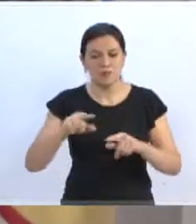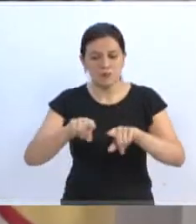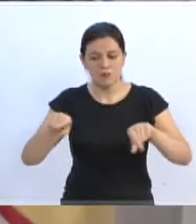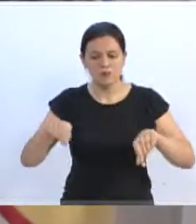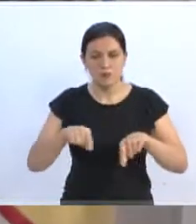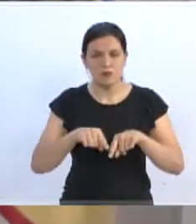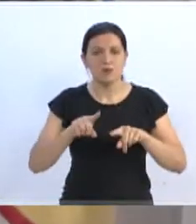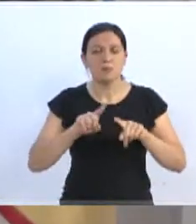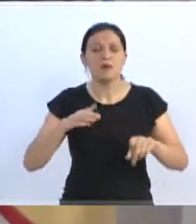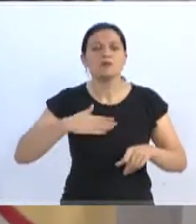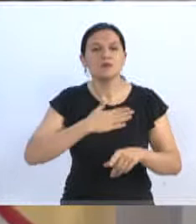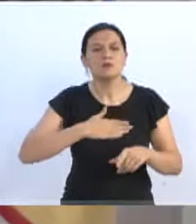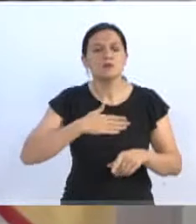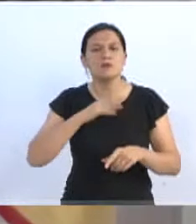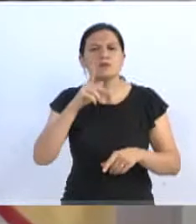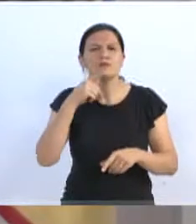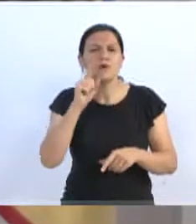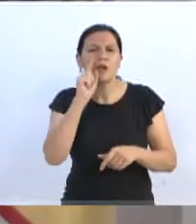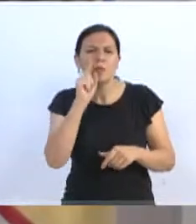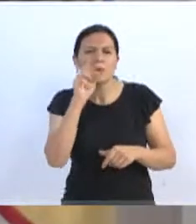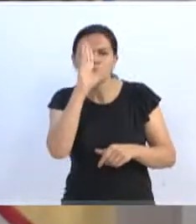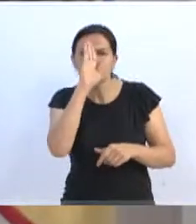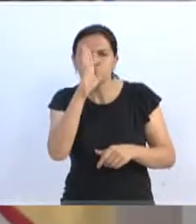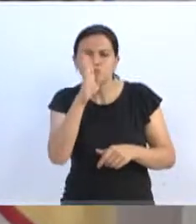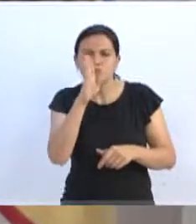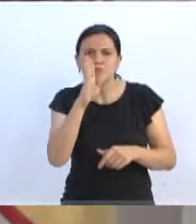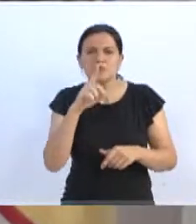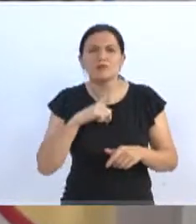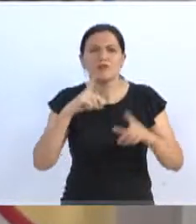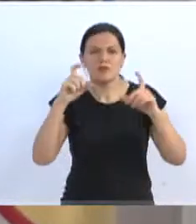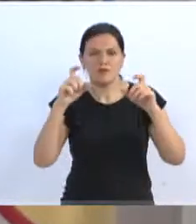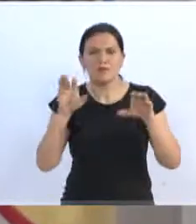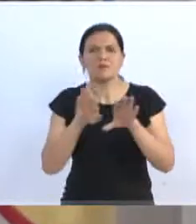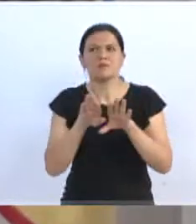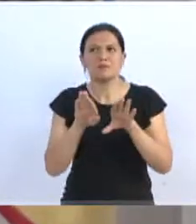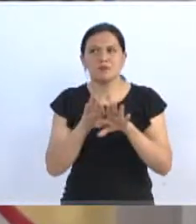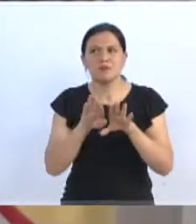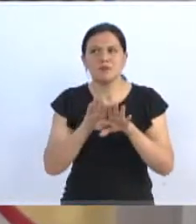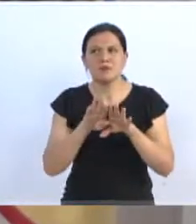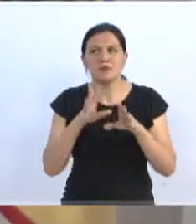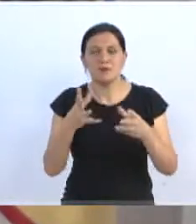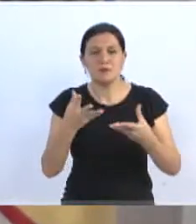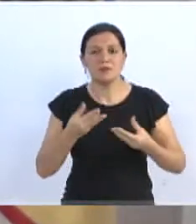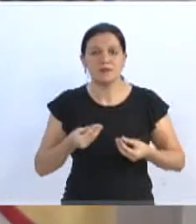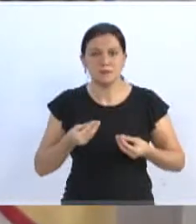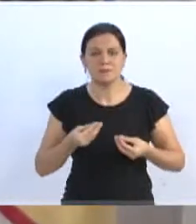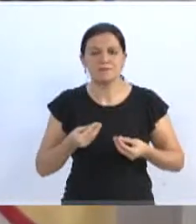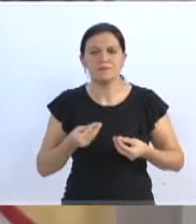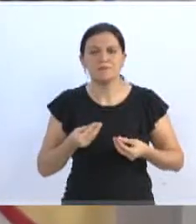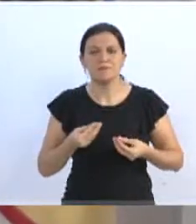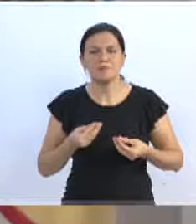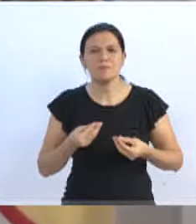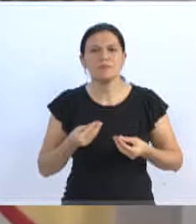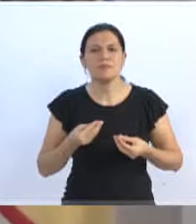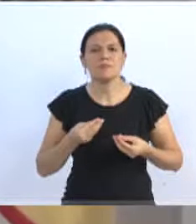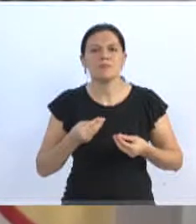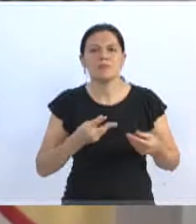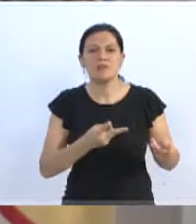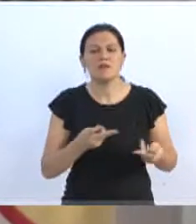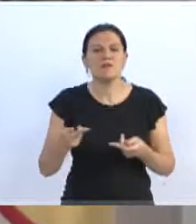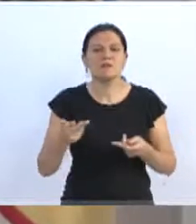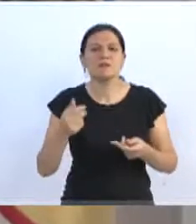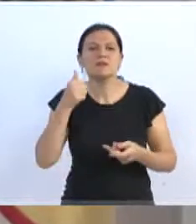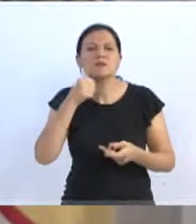mas eu gostaria de destacar uma delas. Nós temos algumas fotos também, que eu recebi a visita das meninas do